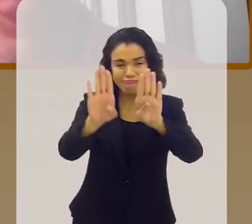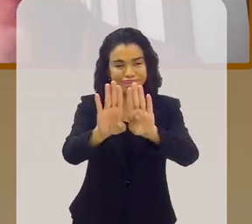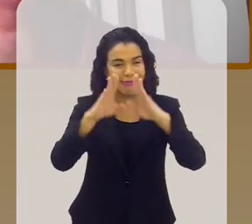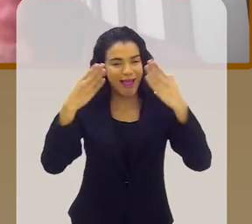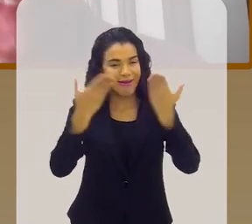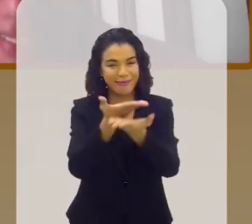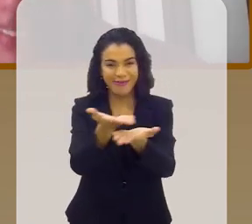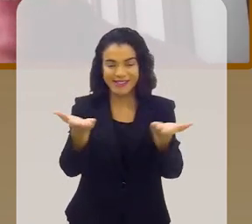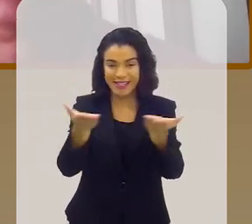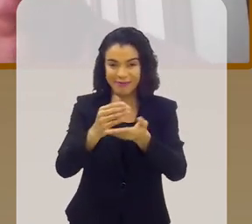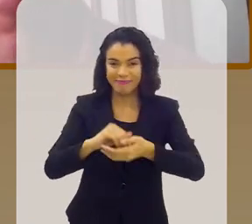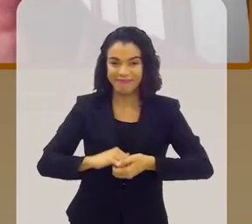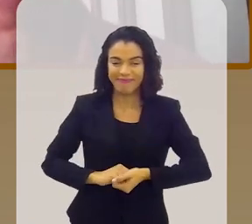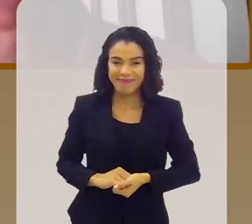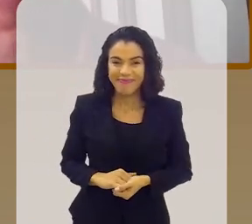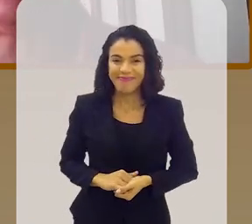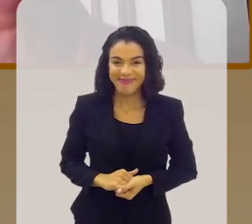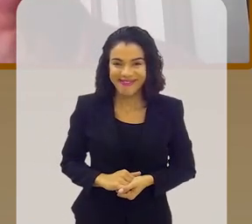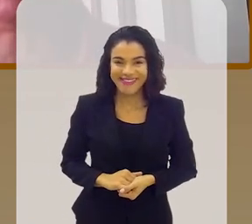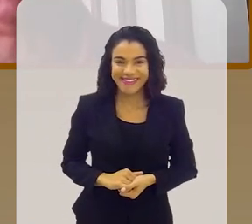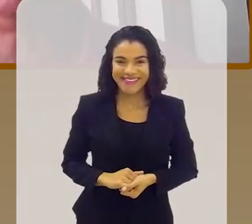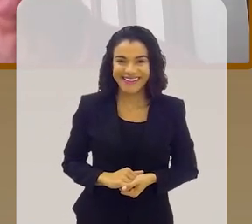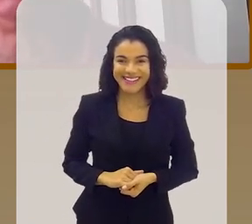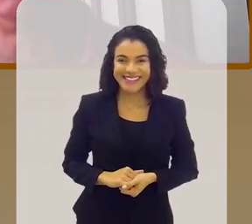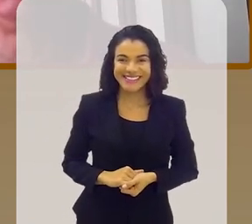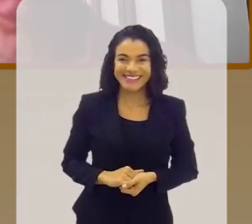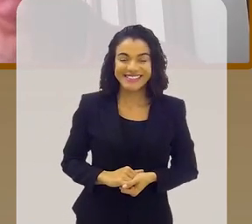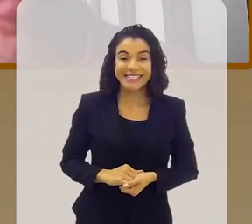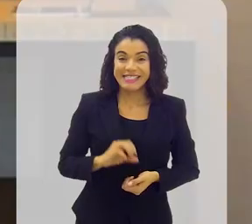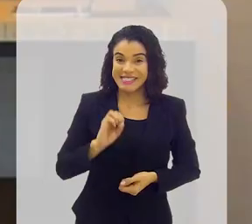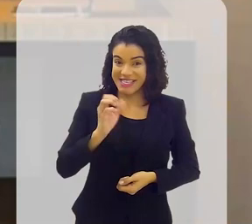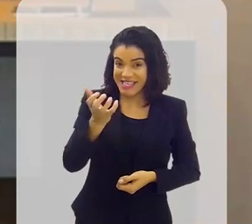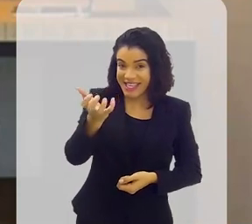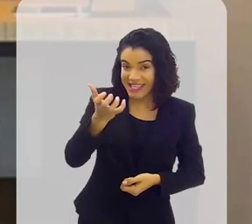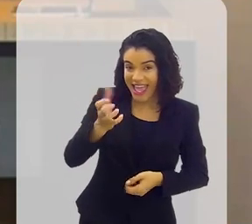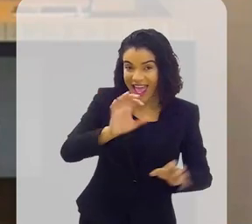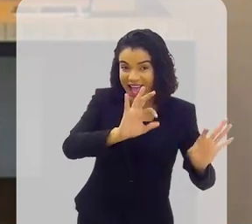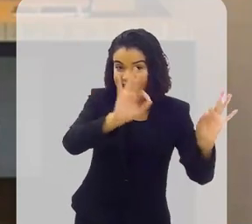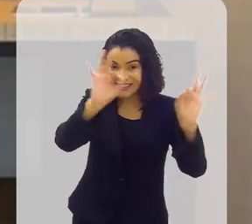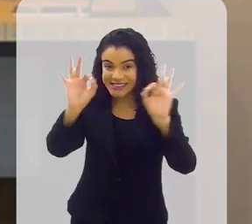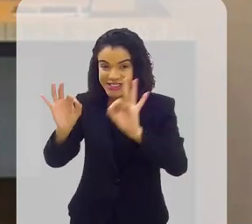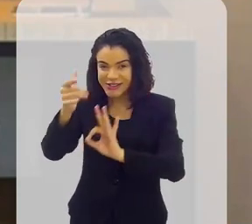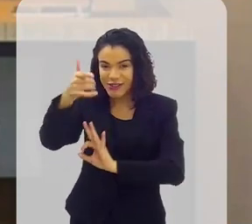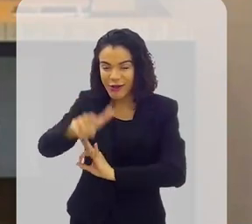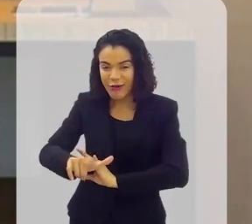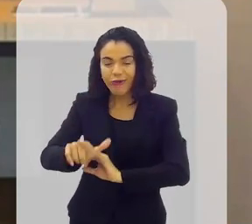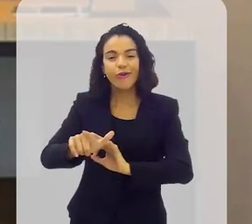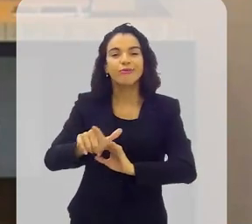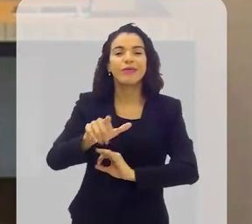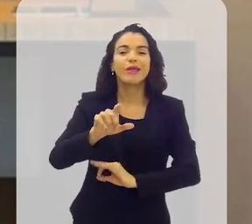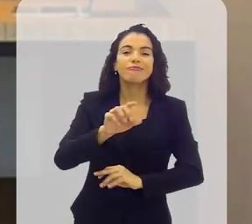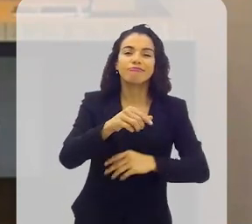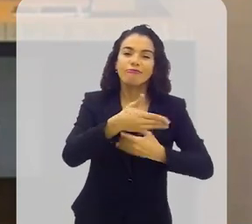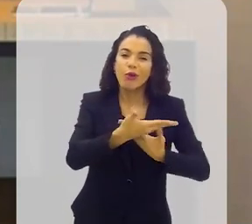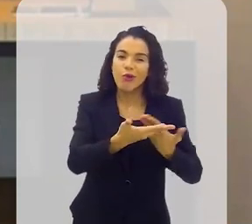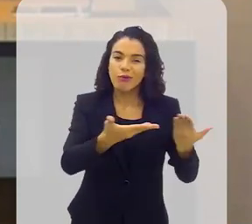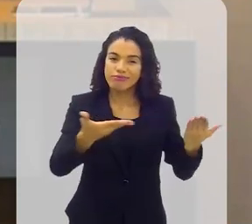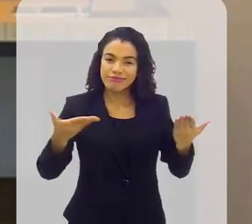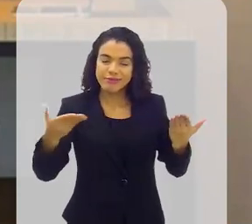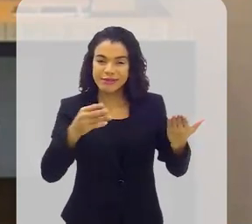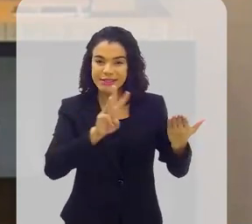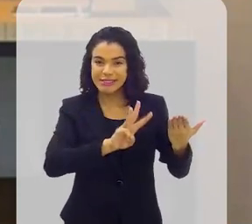abertas sempre para você. Valeu, obrigado. Se você quiser rever esse programa, acesse www